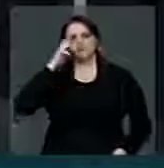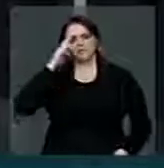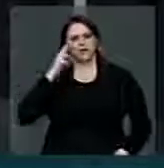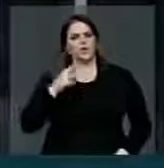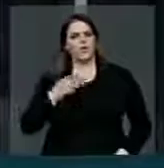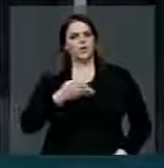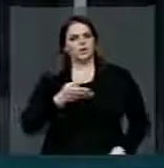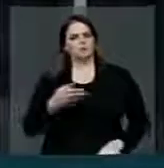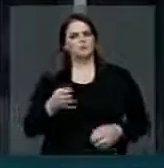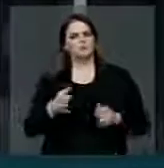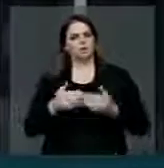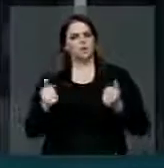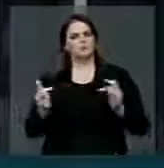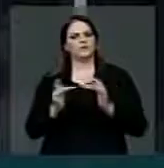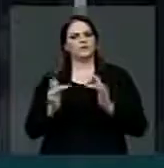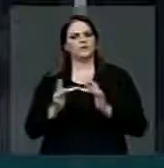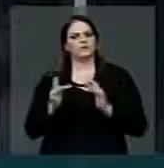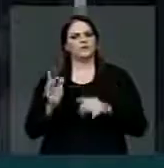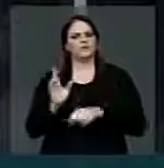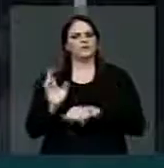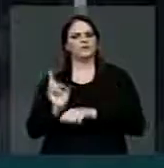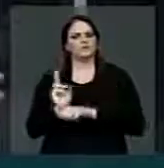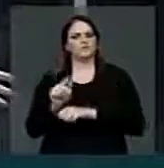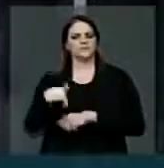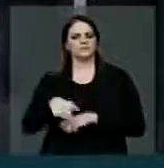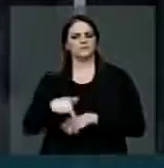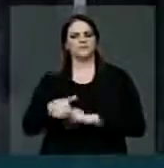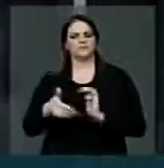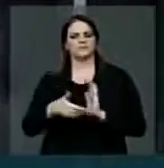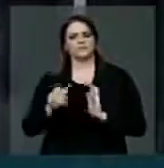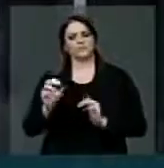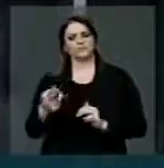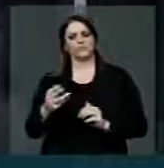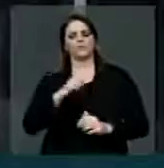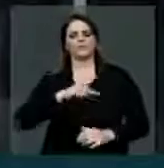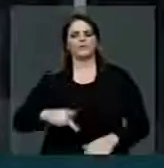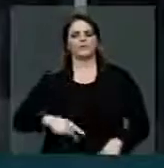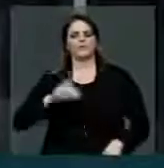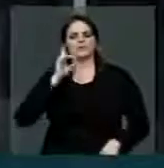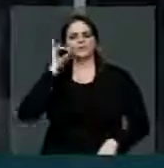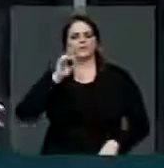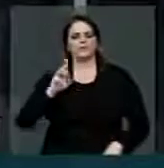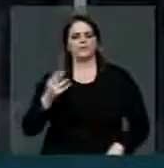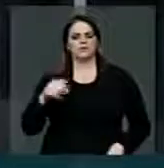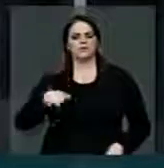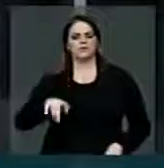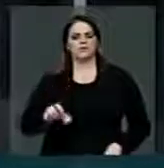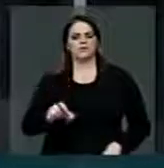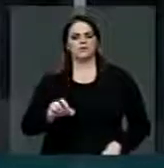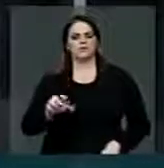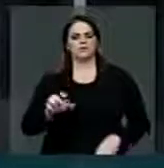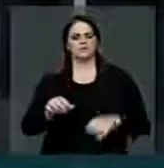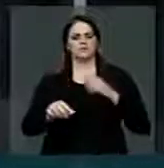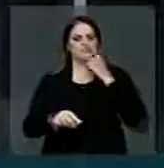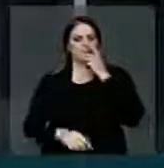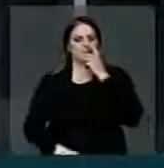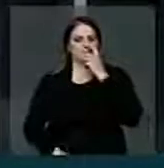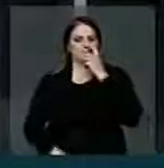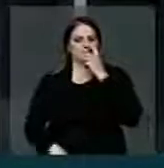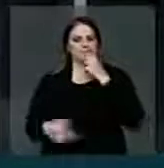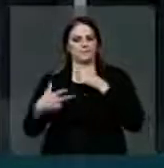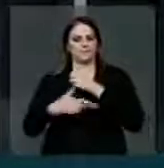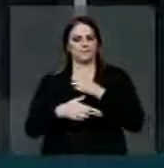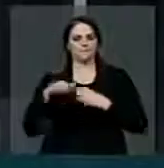entre em contato com a segurança da casa ou entre em contato com o presidente, o deputado Henrique Alves, para que a possa tratar